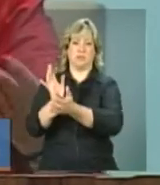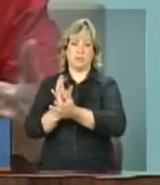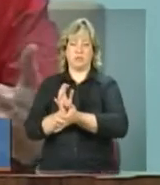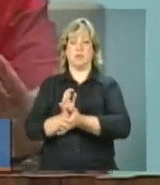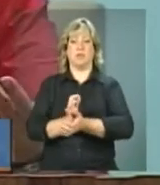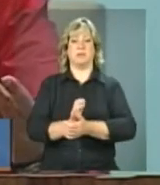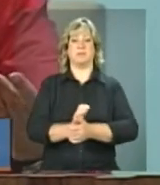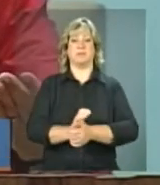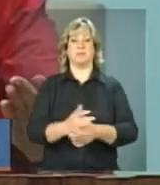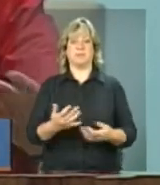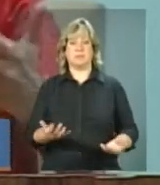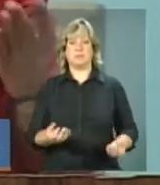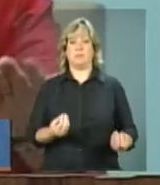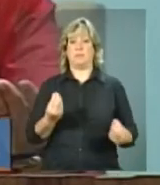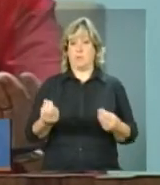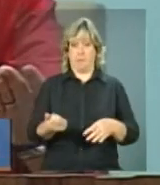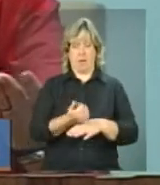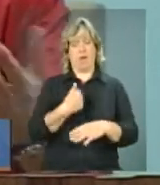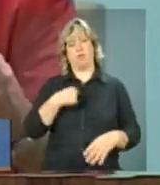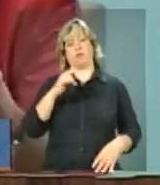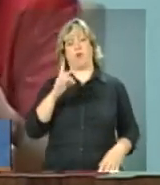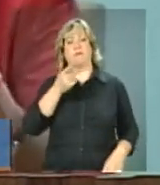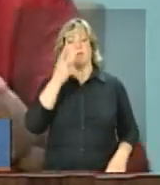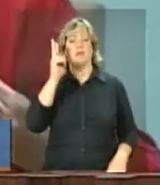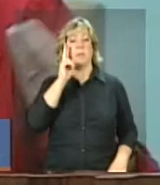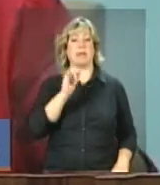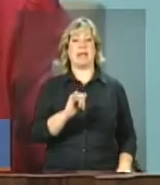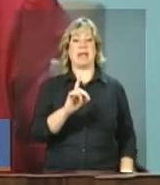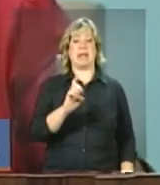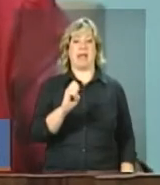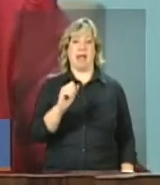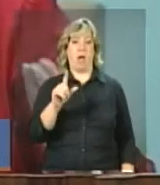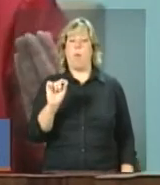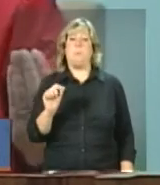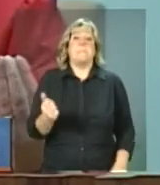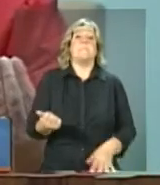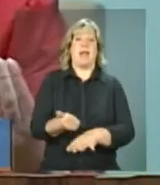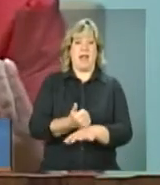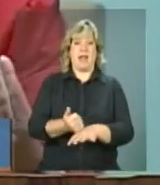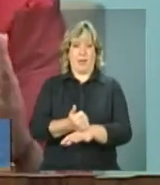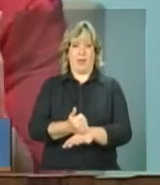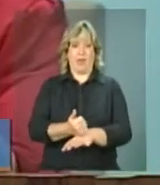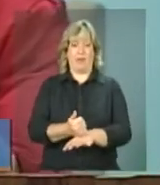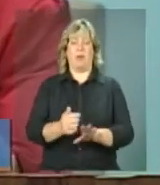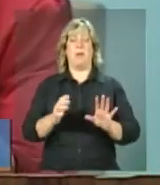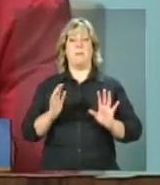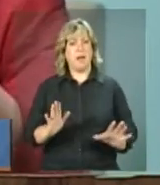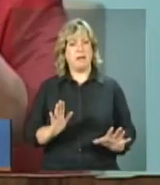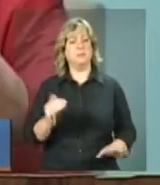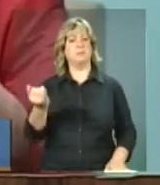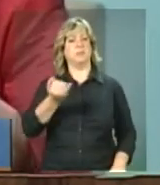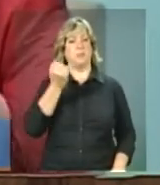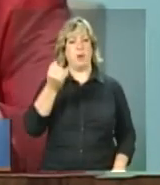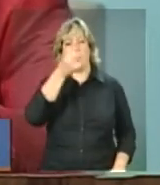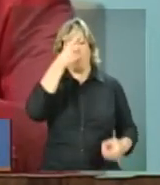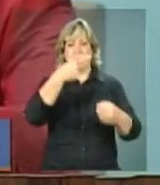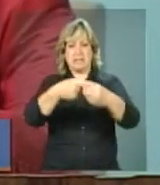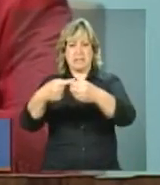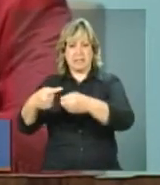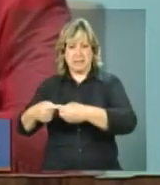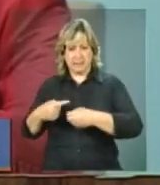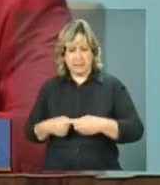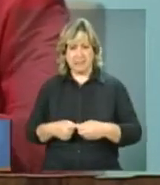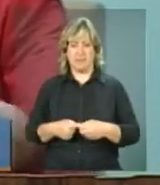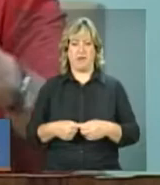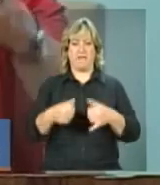ideais, eu só estou falando de ideal, seria interessante que o município não andasse, cada qual